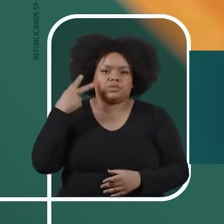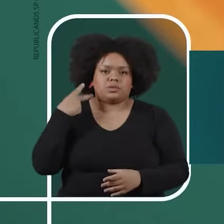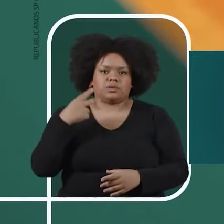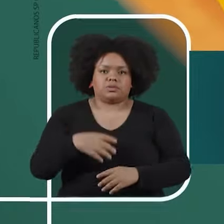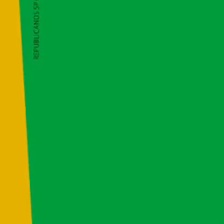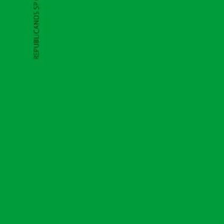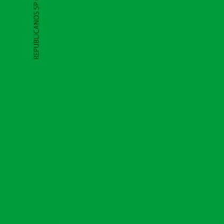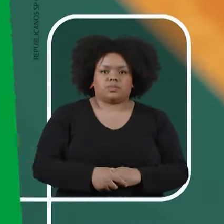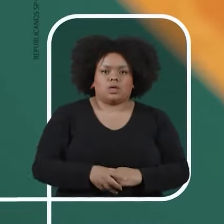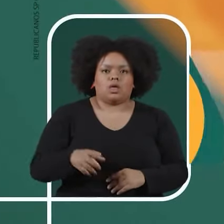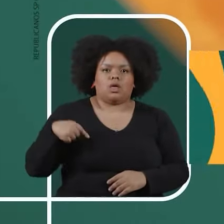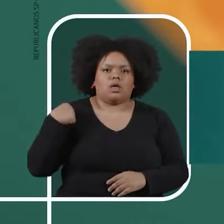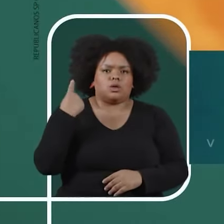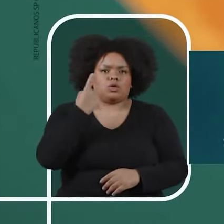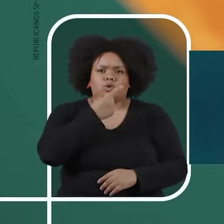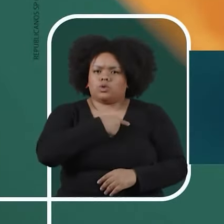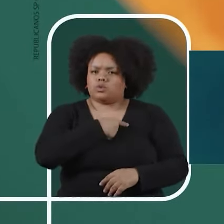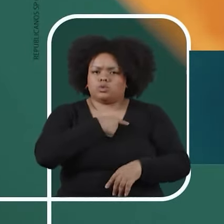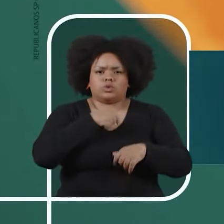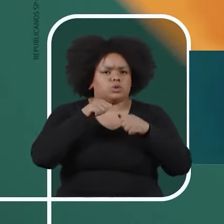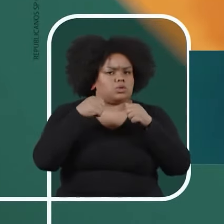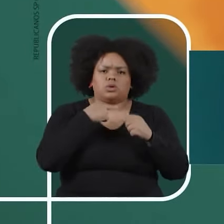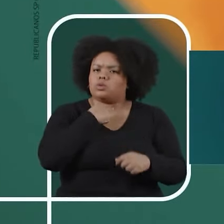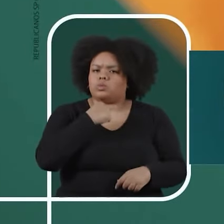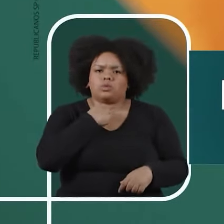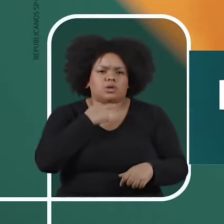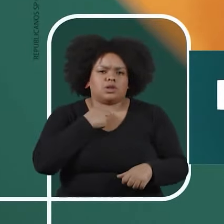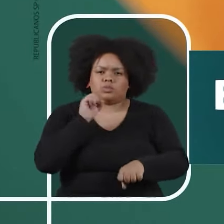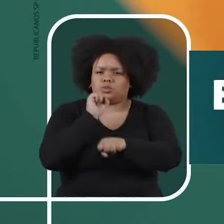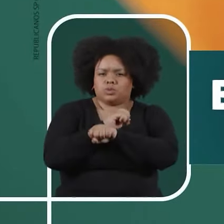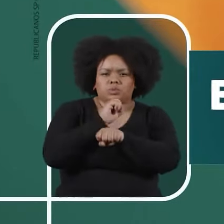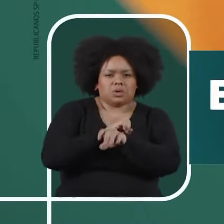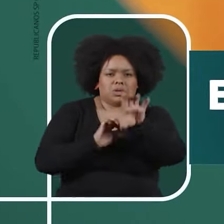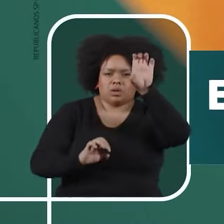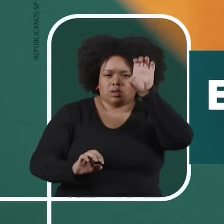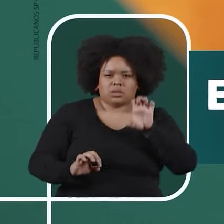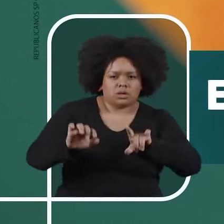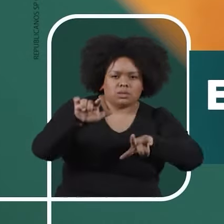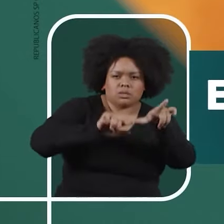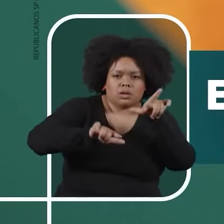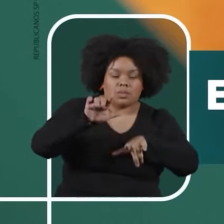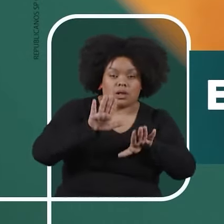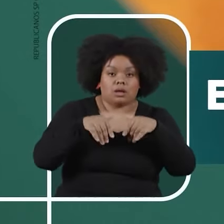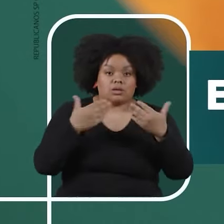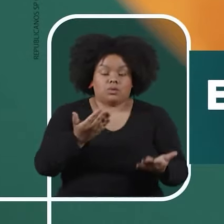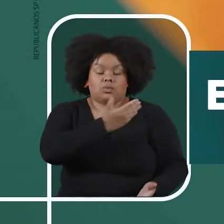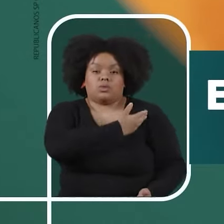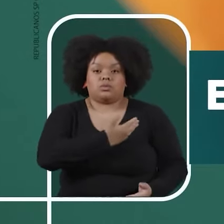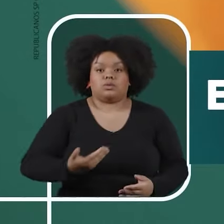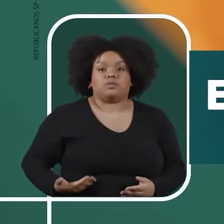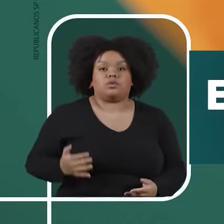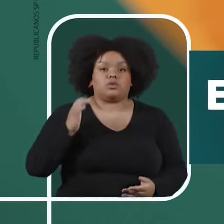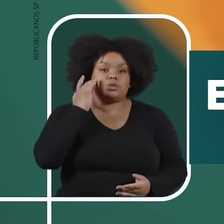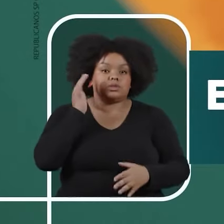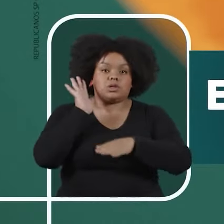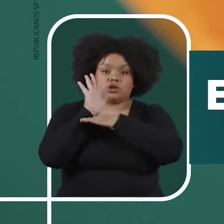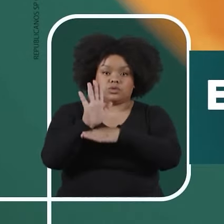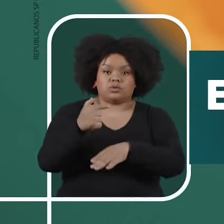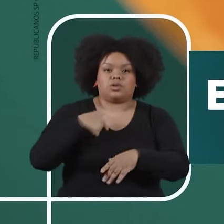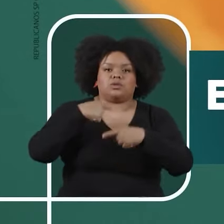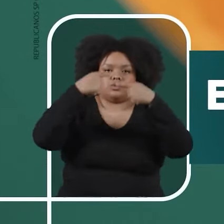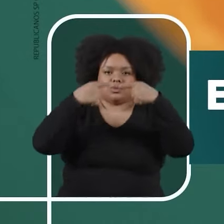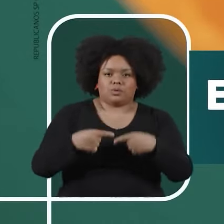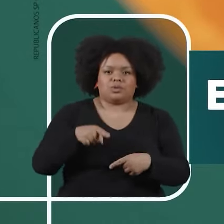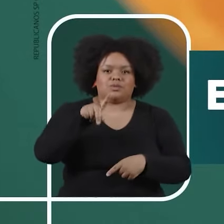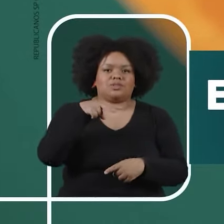-152. Não podemos ser reféns da extrema esquerda e sua ideologia maligna. Com o apoio do governador Tarcísio de Freitas, lutarei contra isso. Para